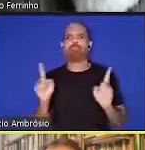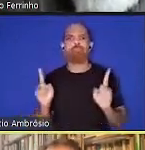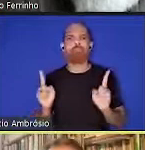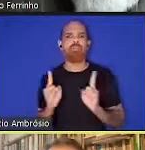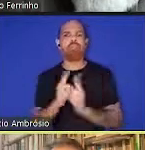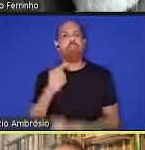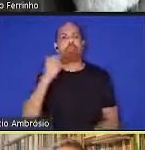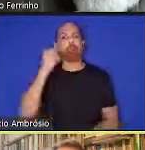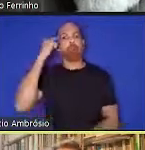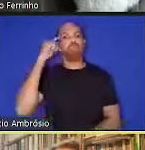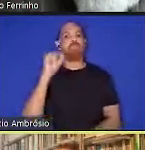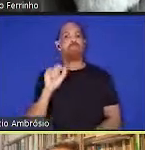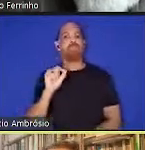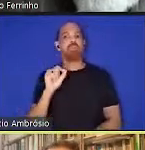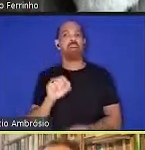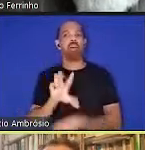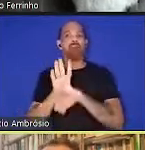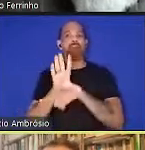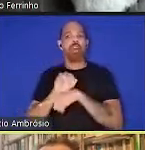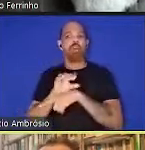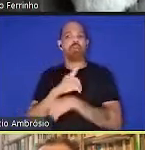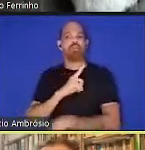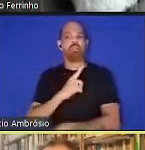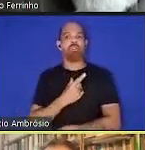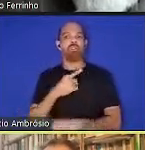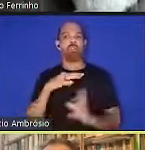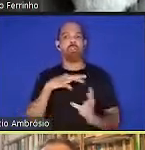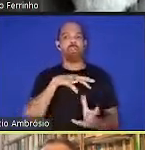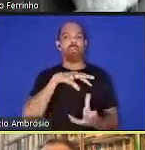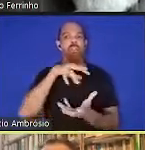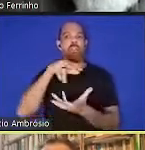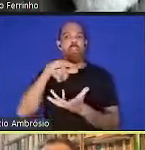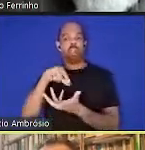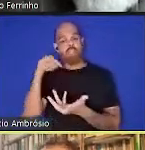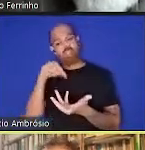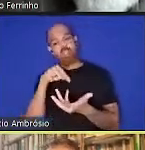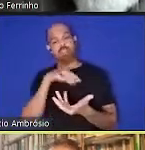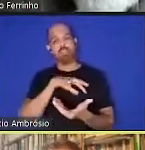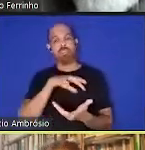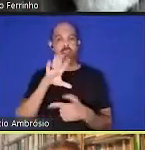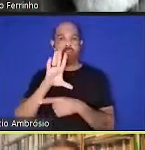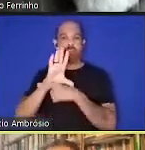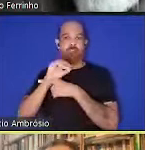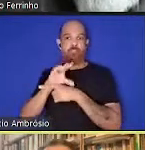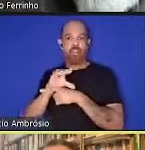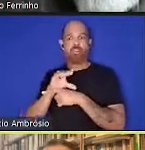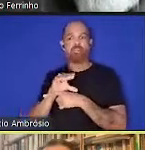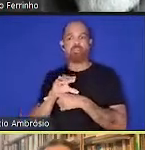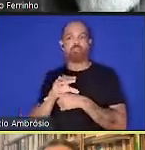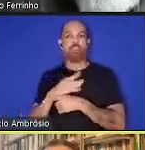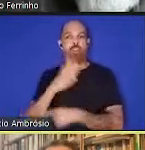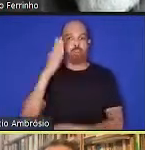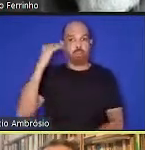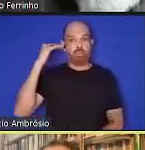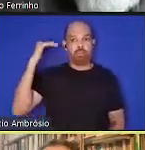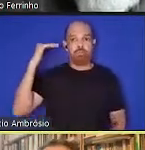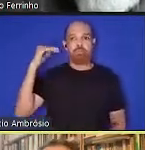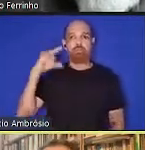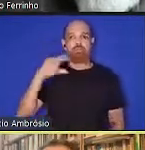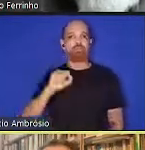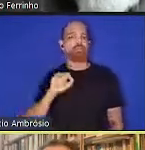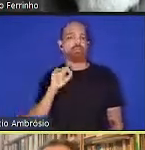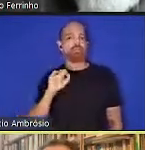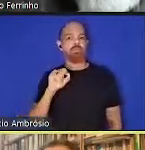pensei foi uma foto que eu tinha da Terra. Essa é uma foto muito famosa tirada